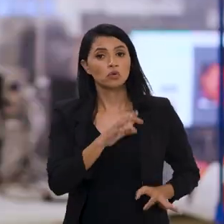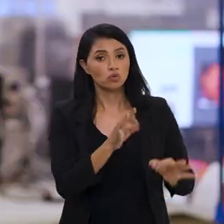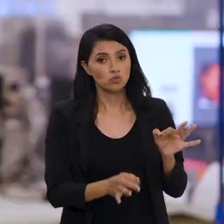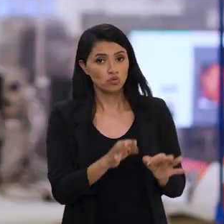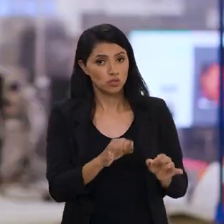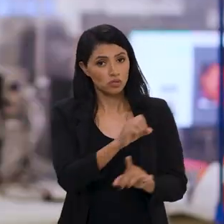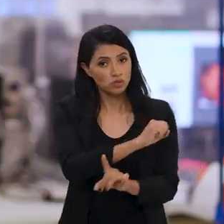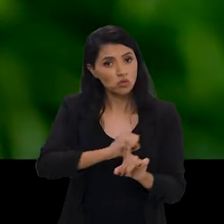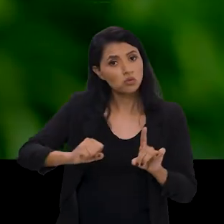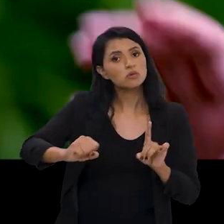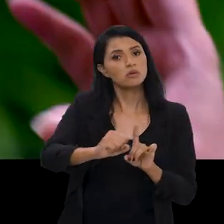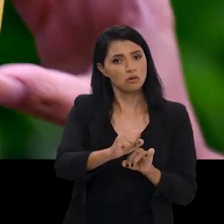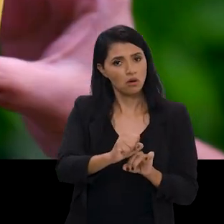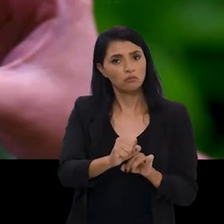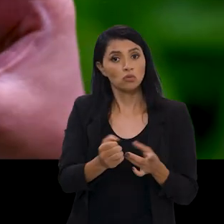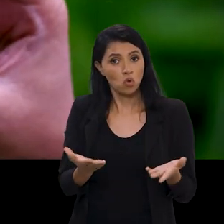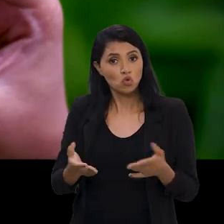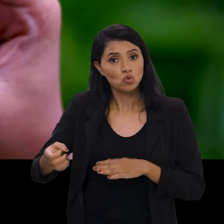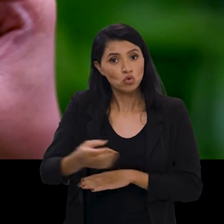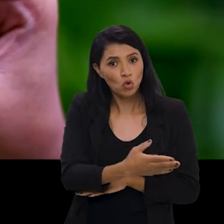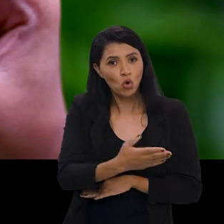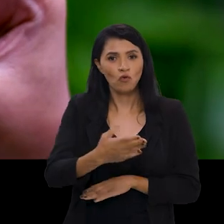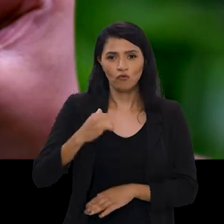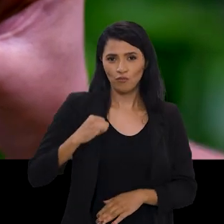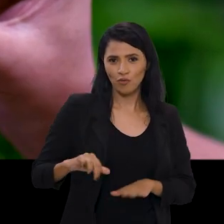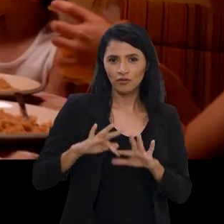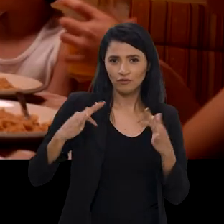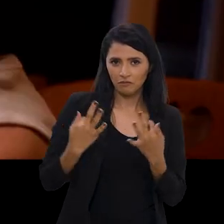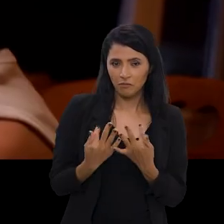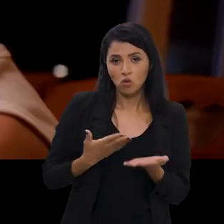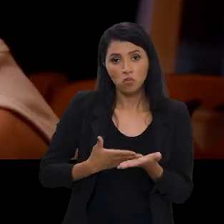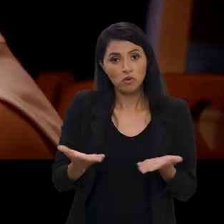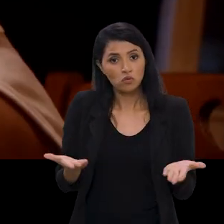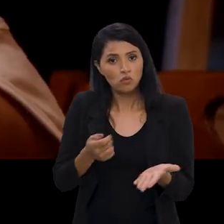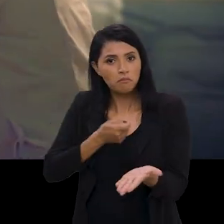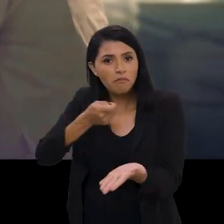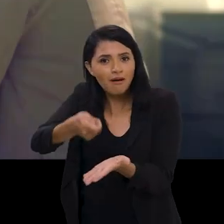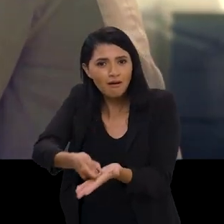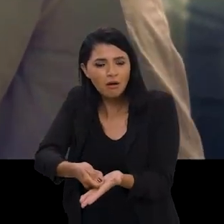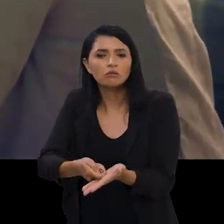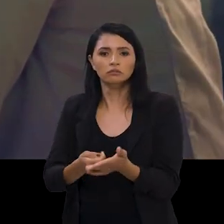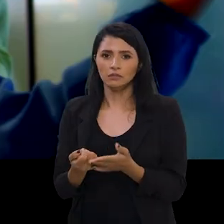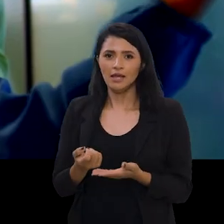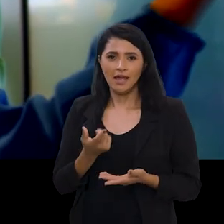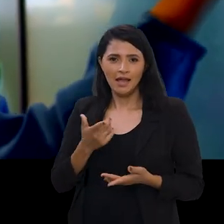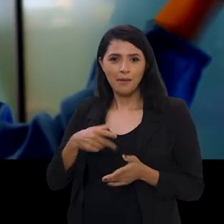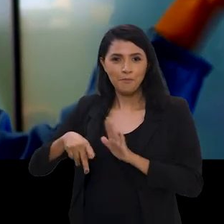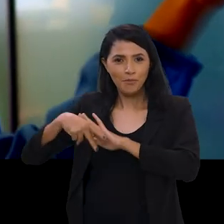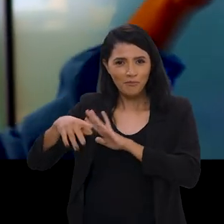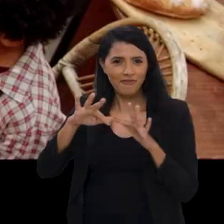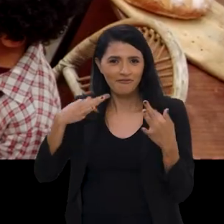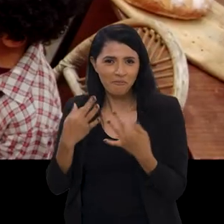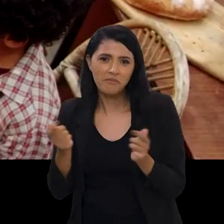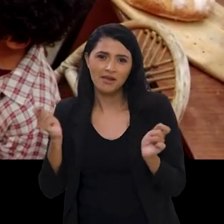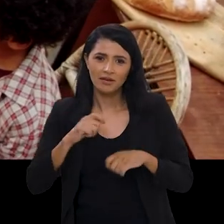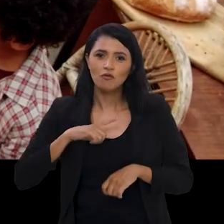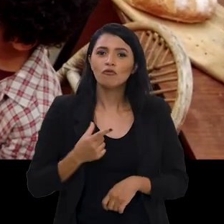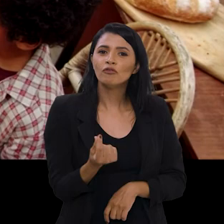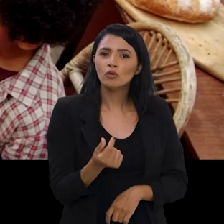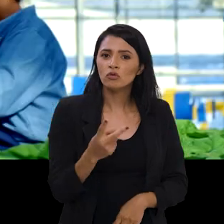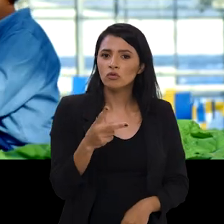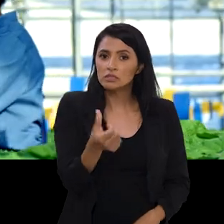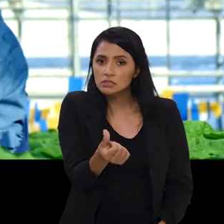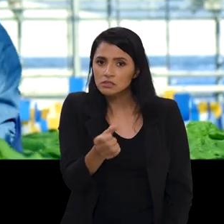Justiça social. O novo Bolsa Família começa a ser pago hoje. O benefício familiar será de R$ 600.